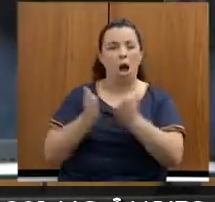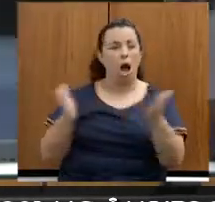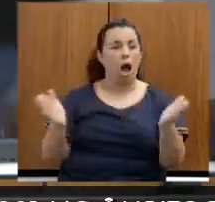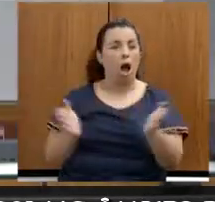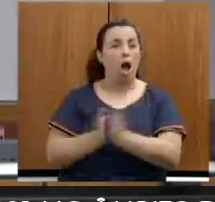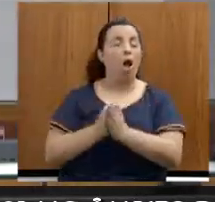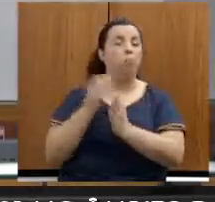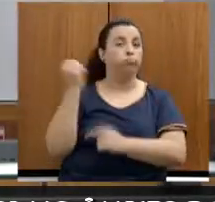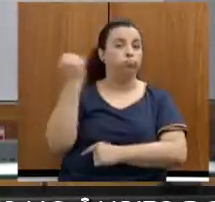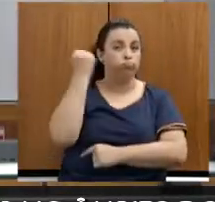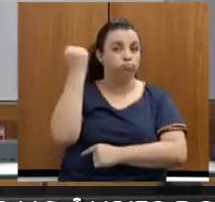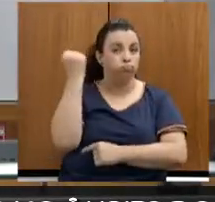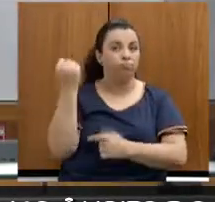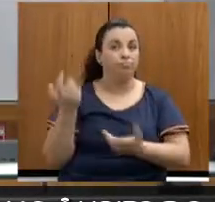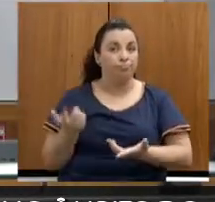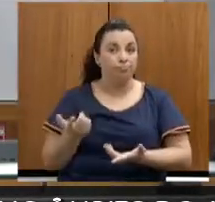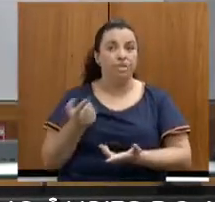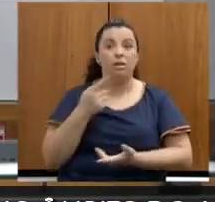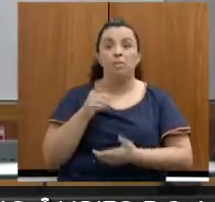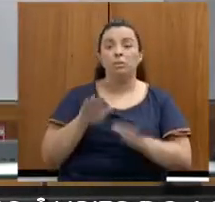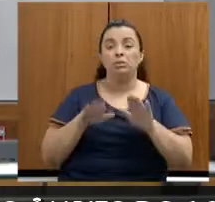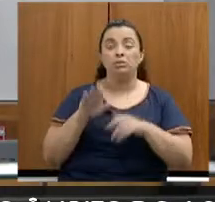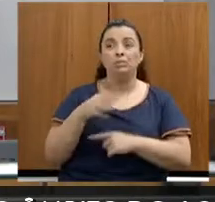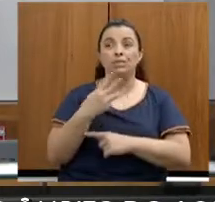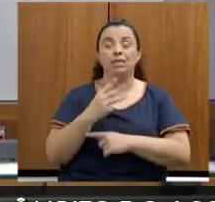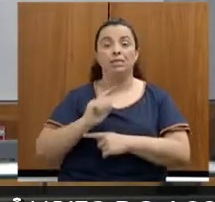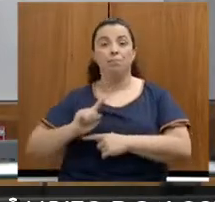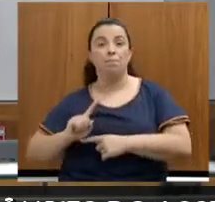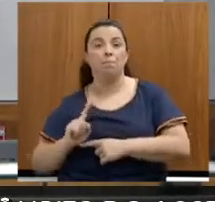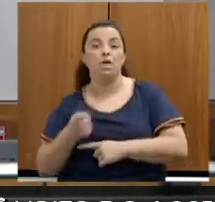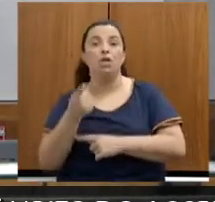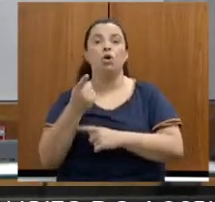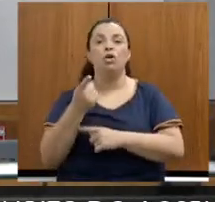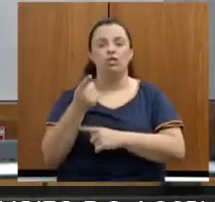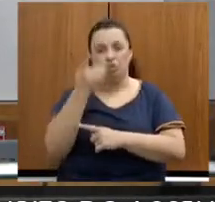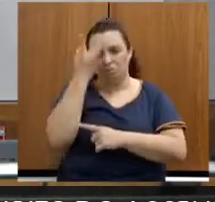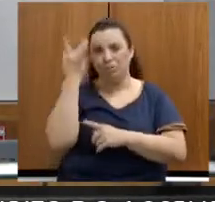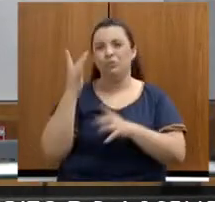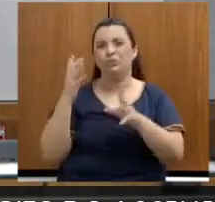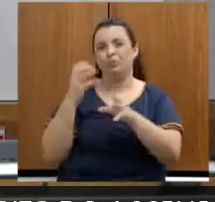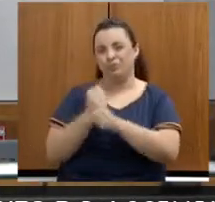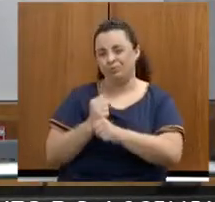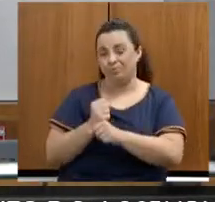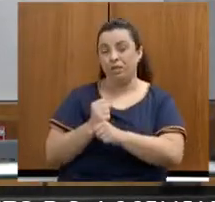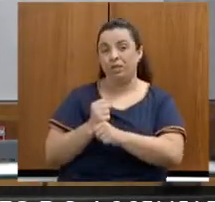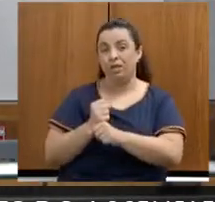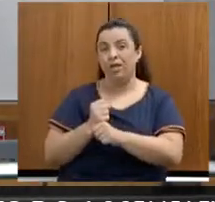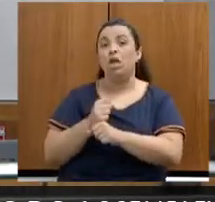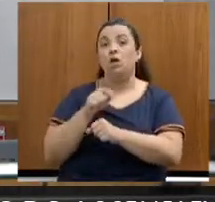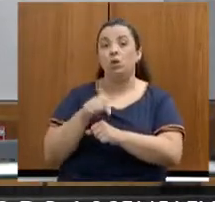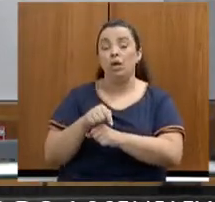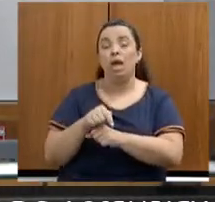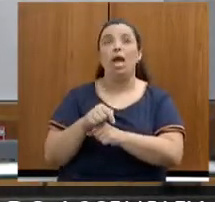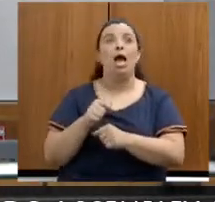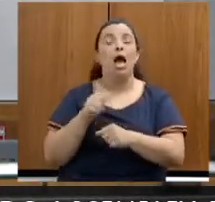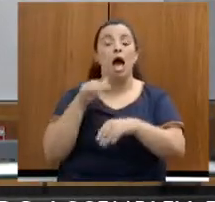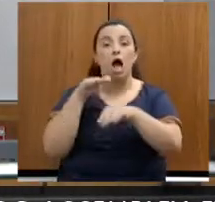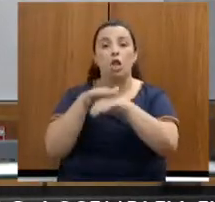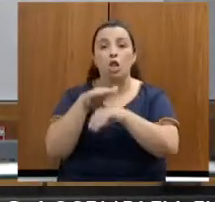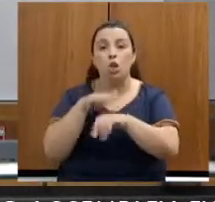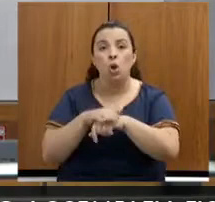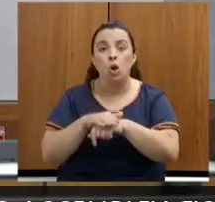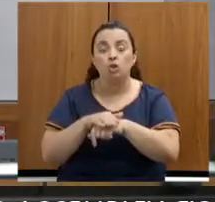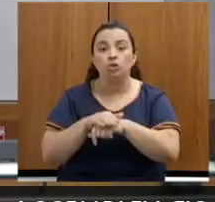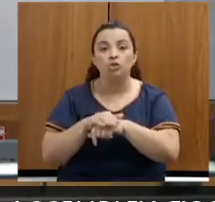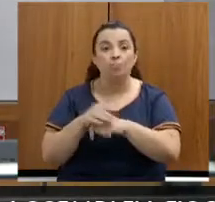Nós estamos falando de quase 3 milhões de pessoas que, quando termina o dia, não comeu o suficiente